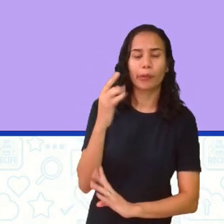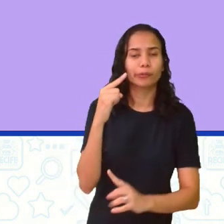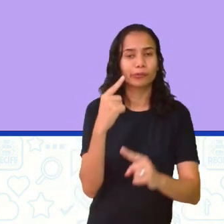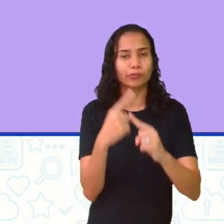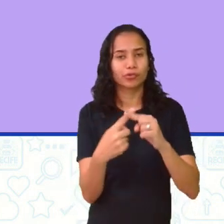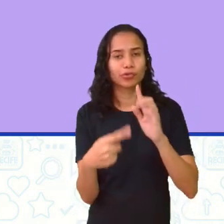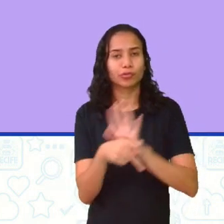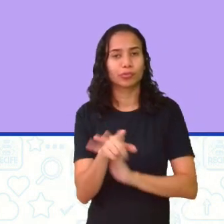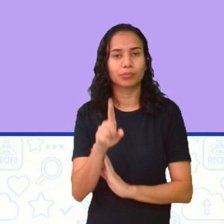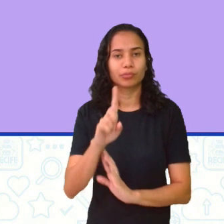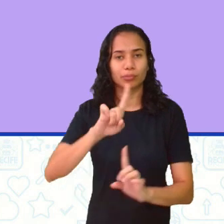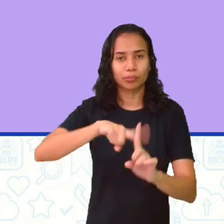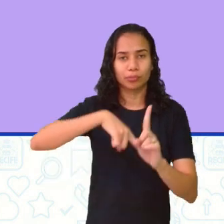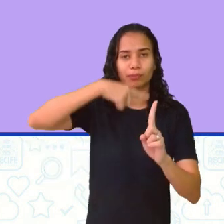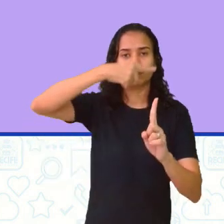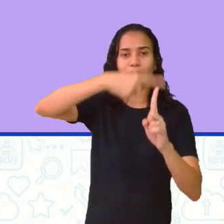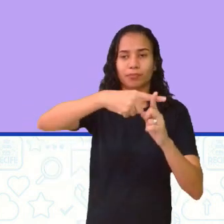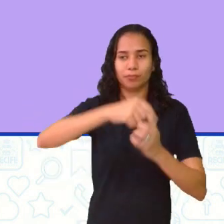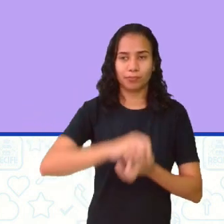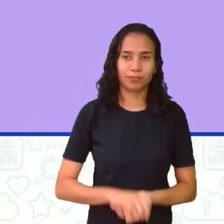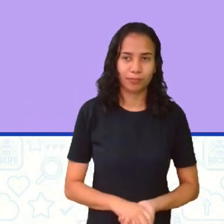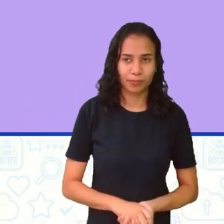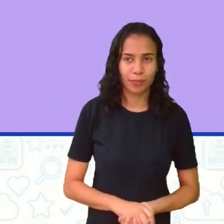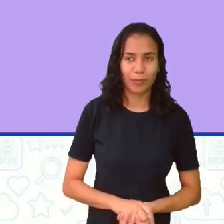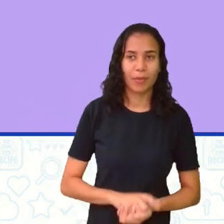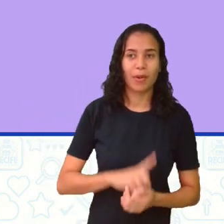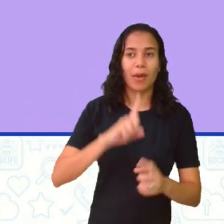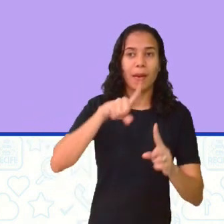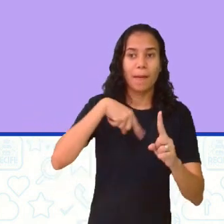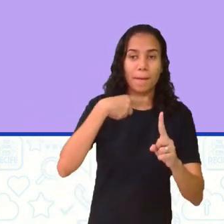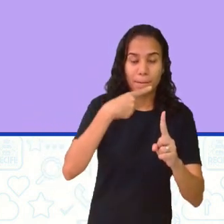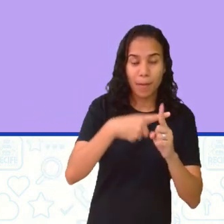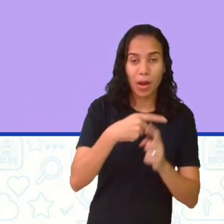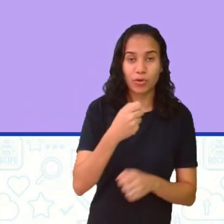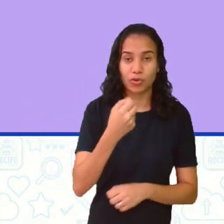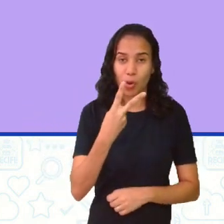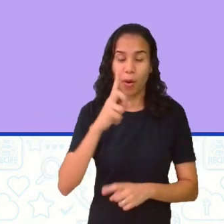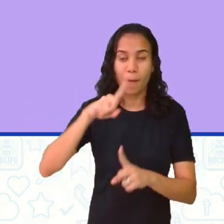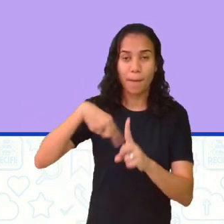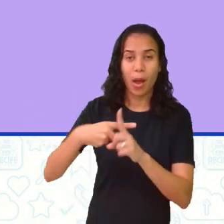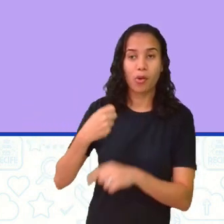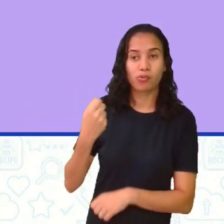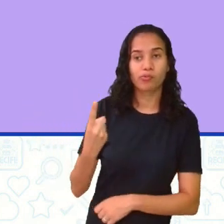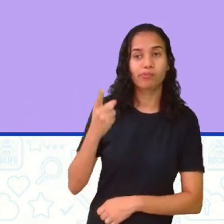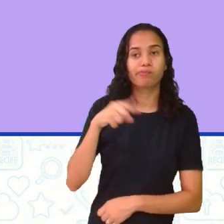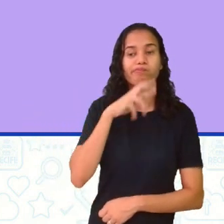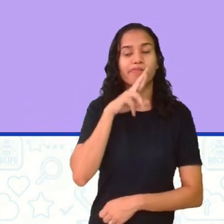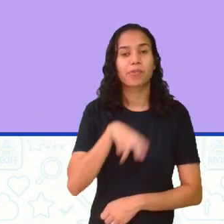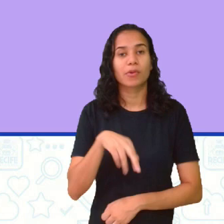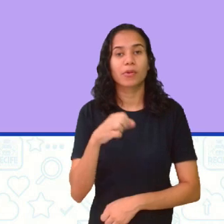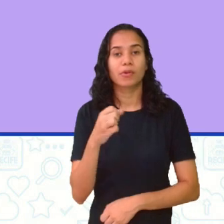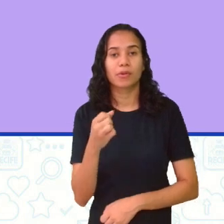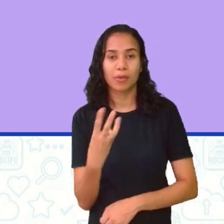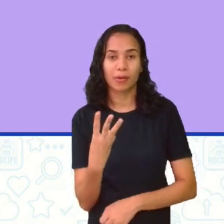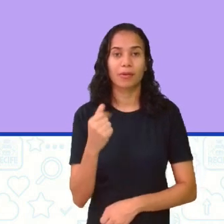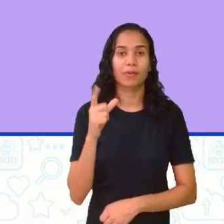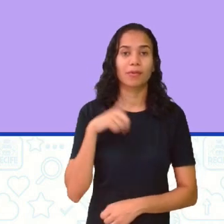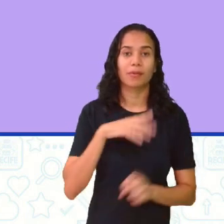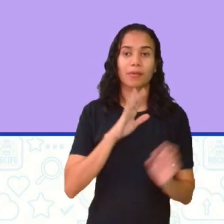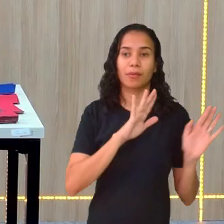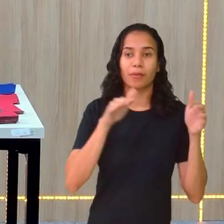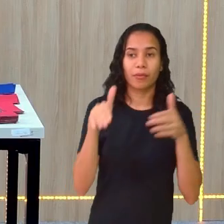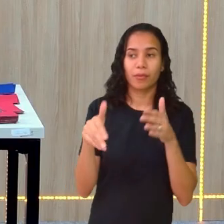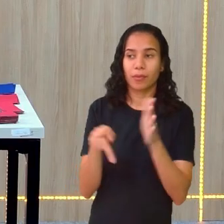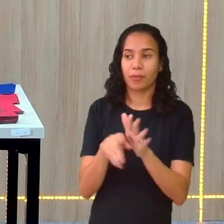positivo. Tá? Agora, mais 2, mais 1, vai dar 3. Volta aqui, Cleitinho.